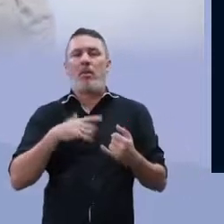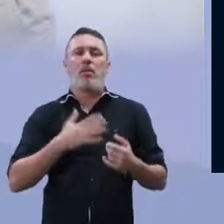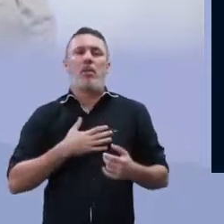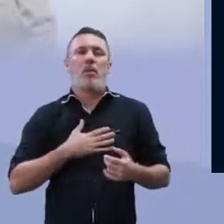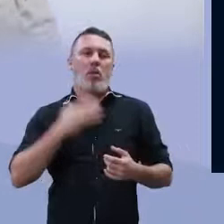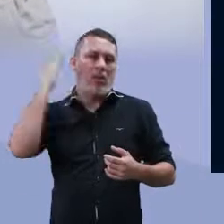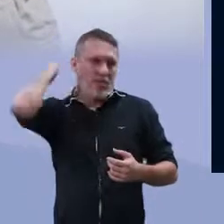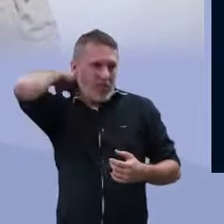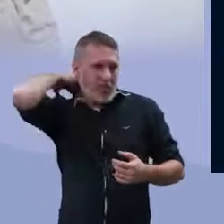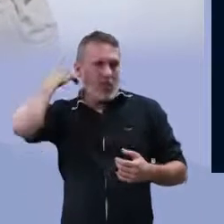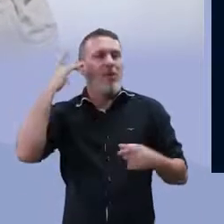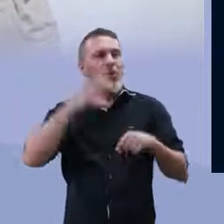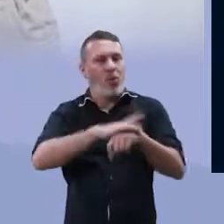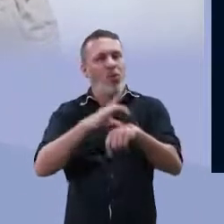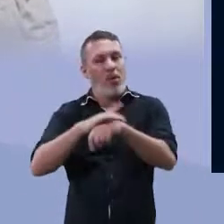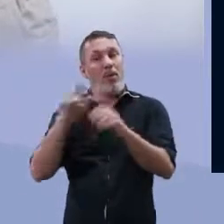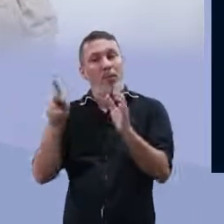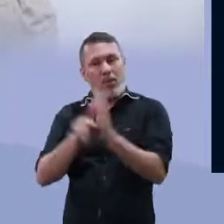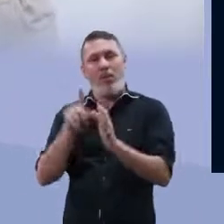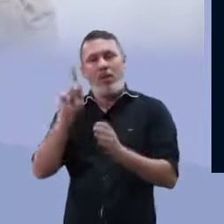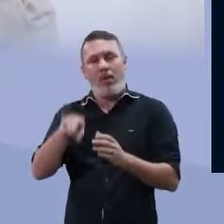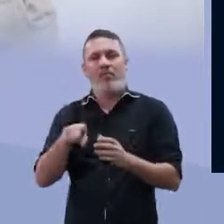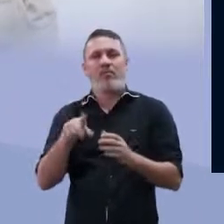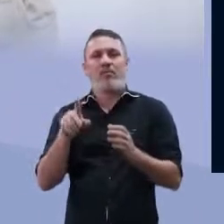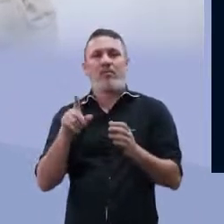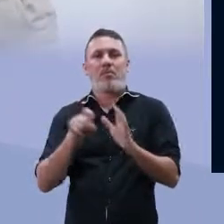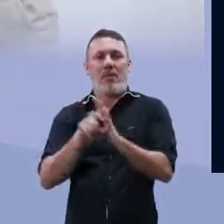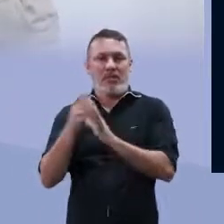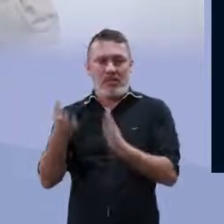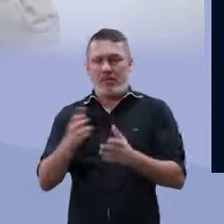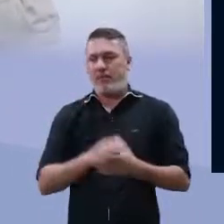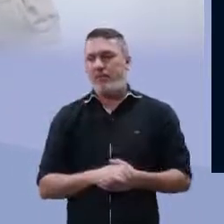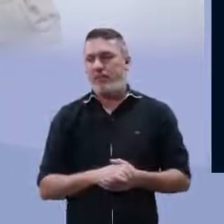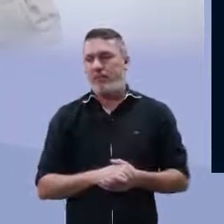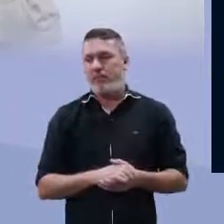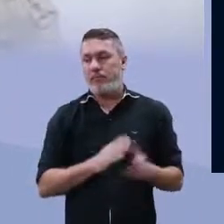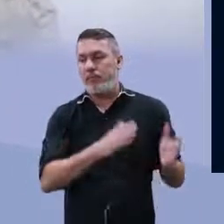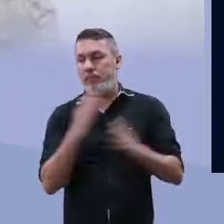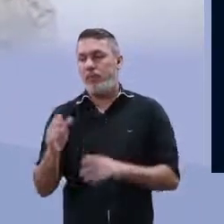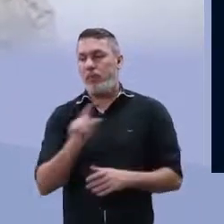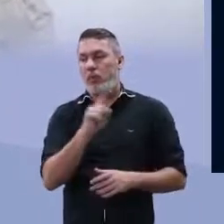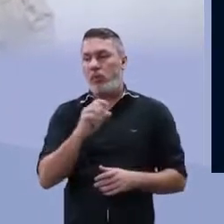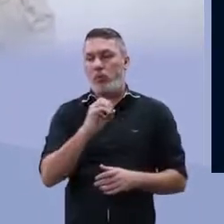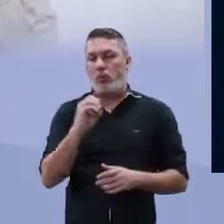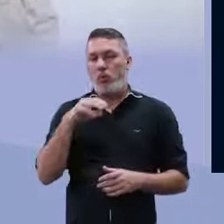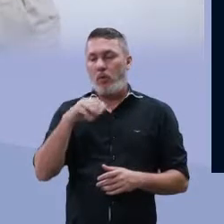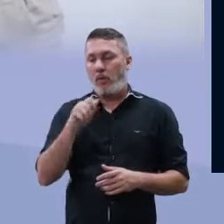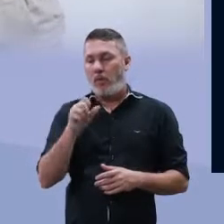pneumo, existe a saccharine, que é o da pneumonia. Então, todos eles são causadores de doenças.